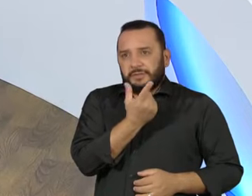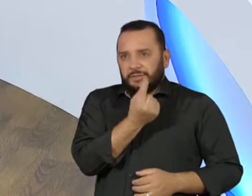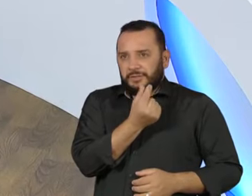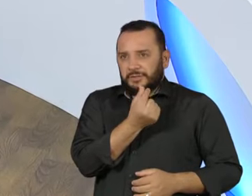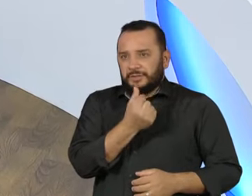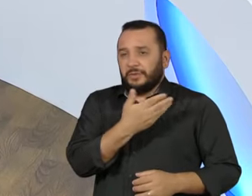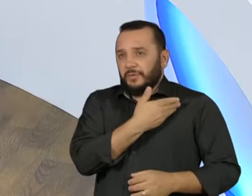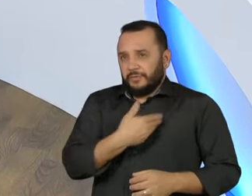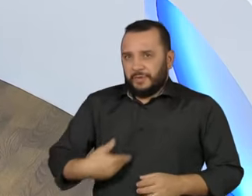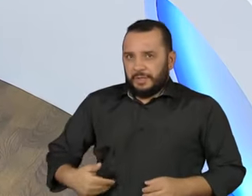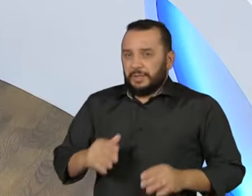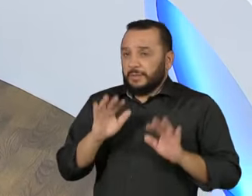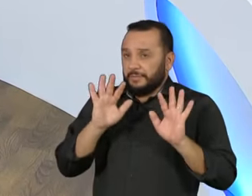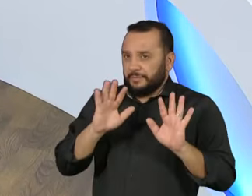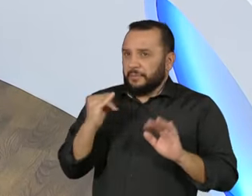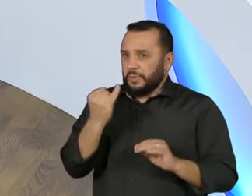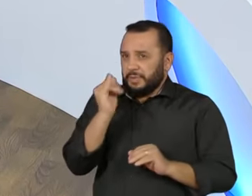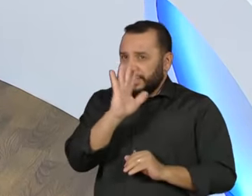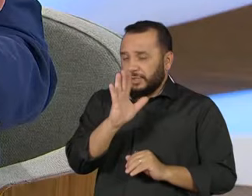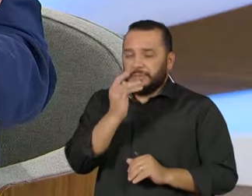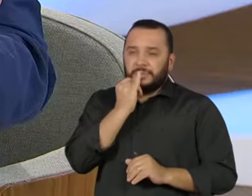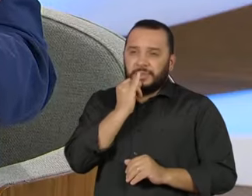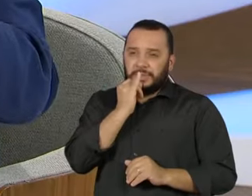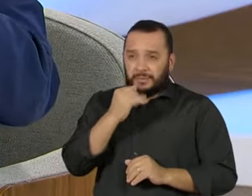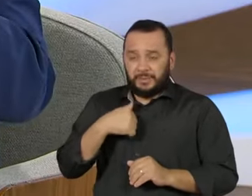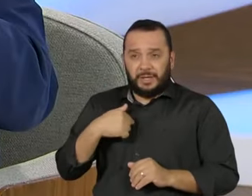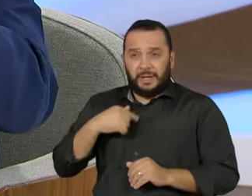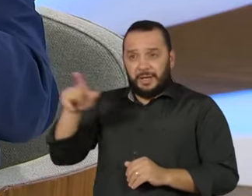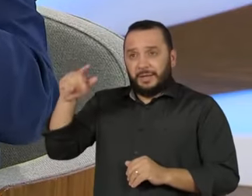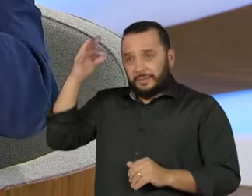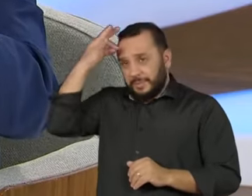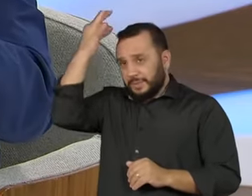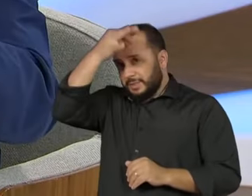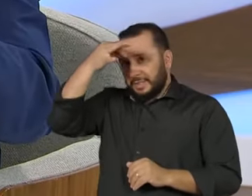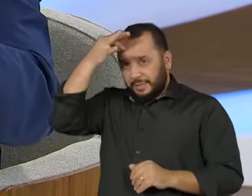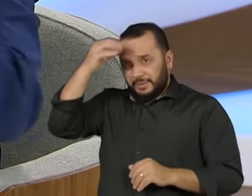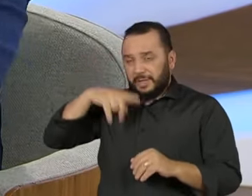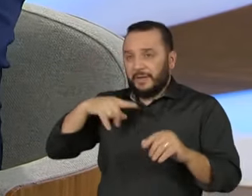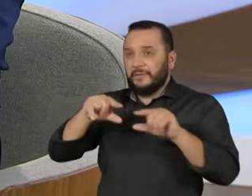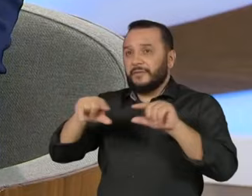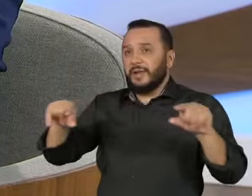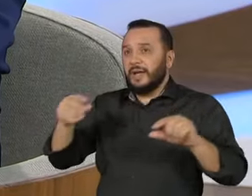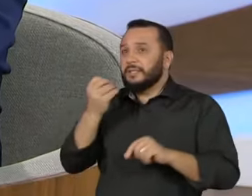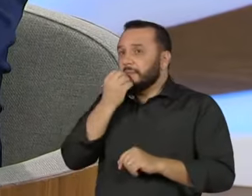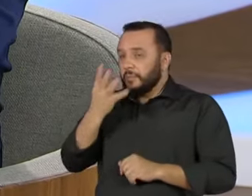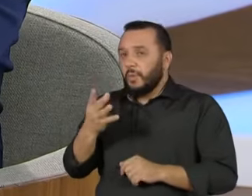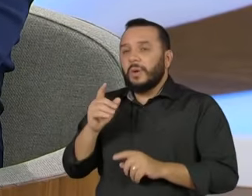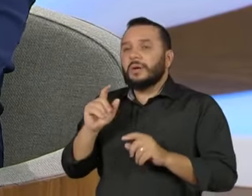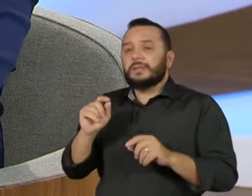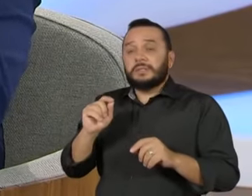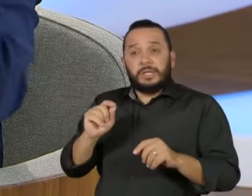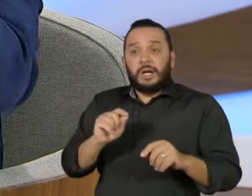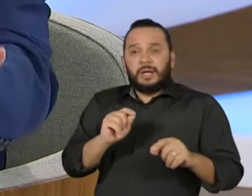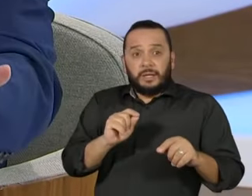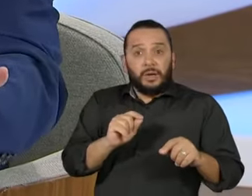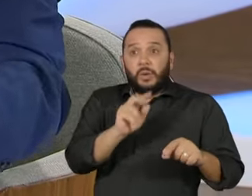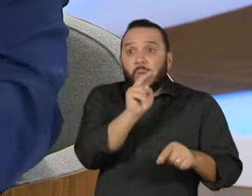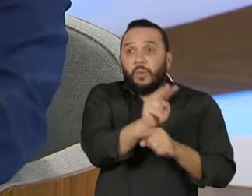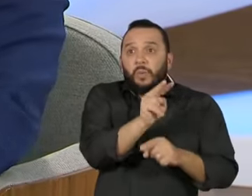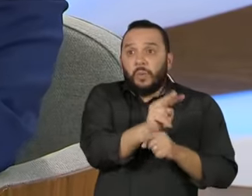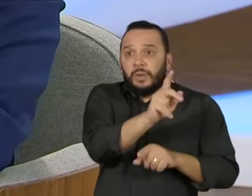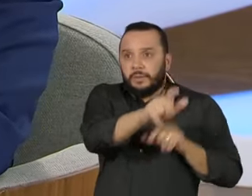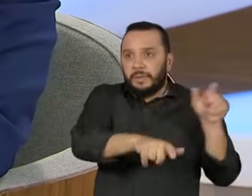Lá no Espírito Santo a gente cunhou uma frase boa, assim, só cuida das pessoas quem cuida das contas. Isso vale para a